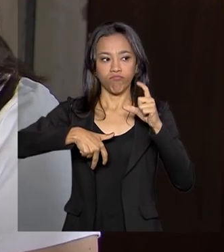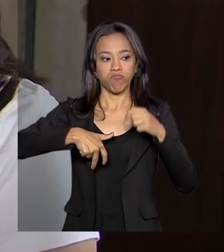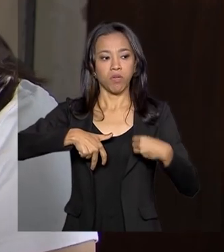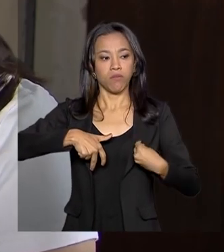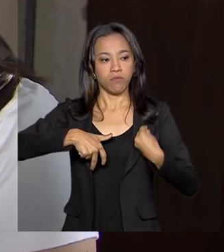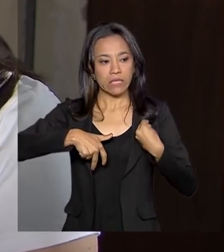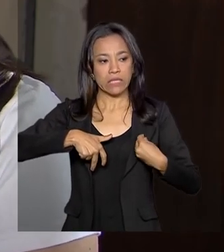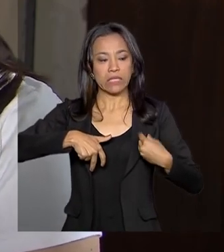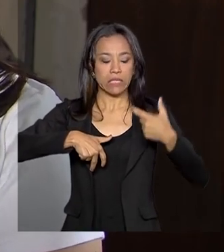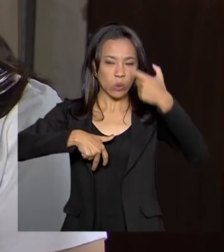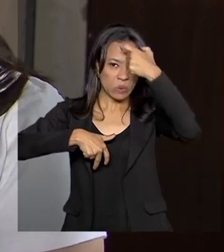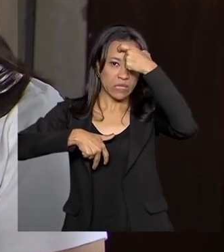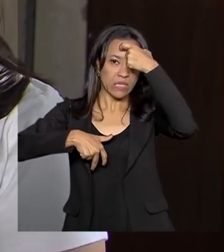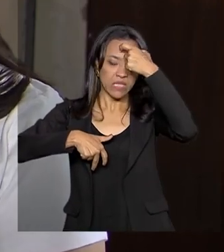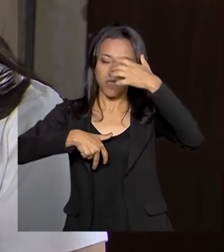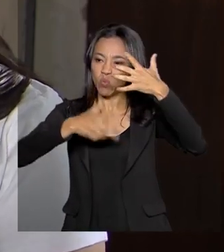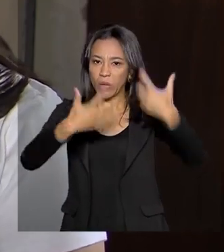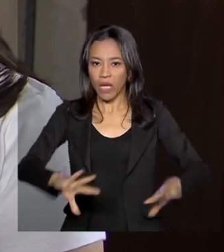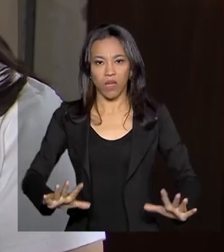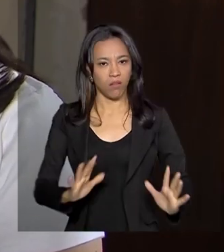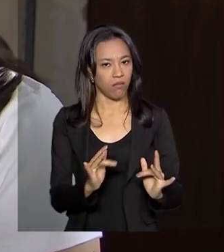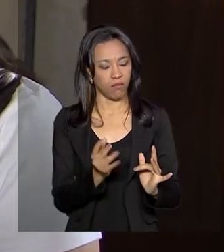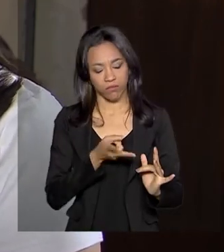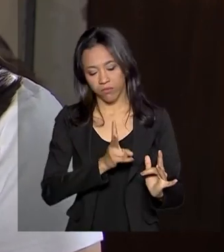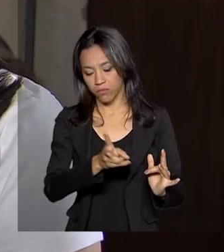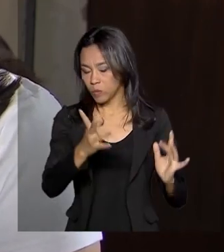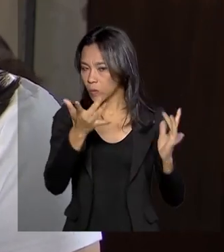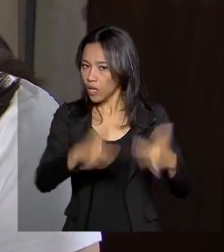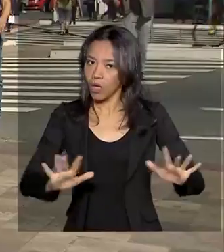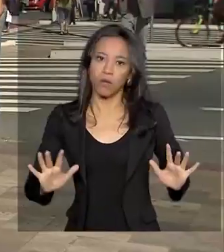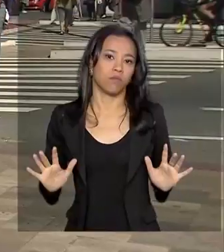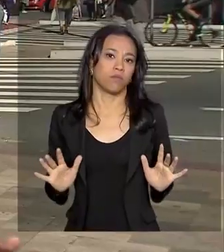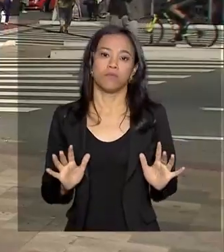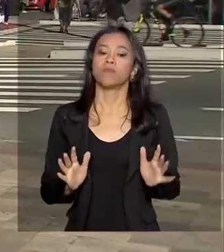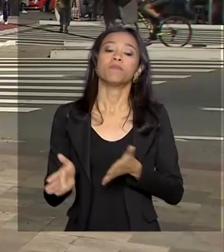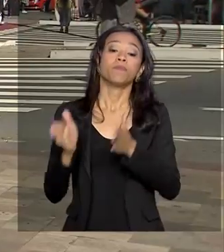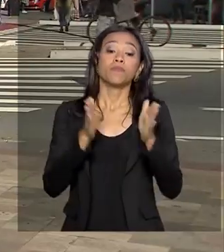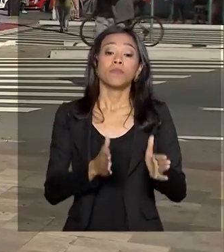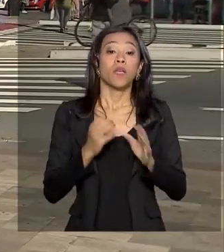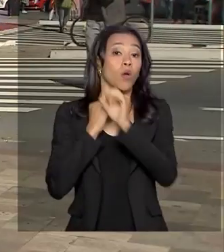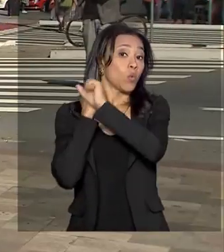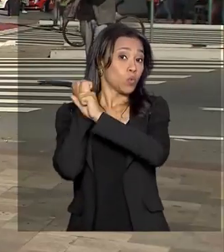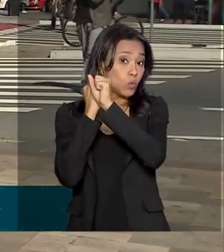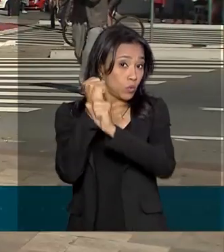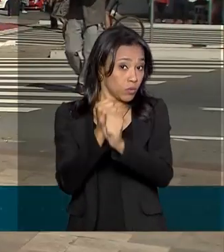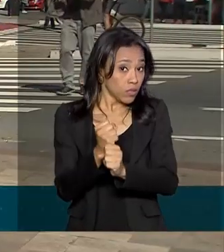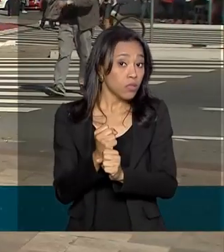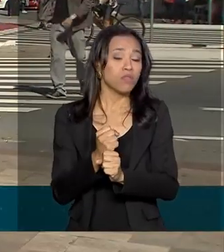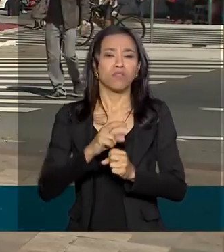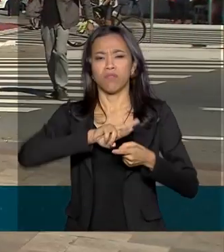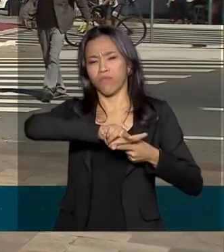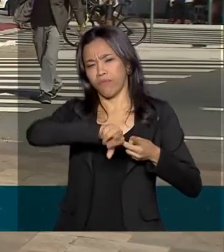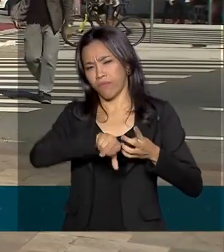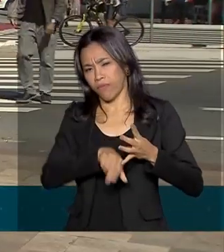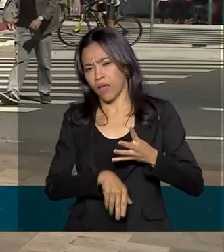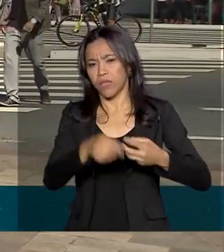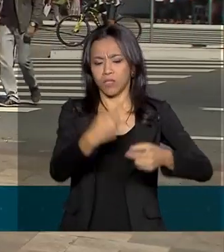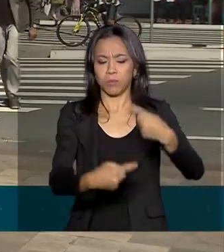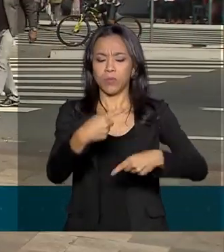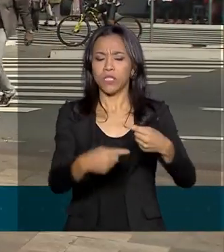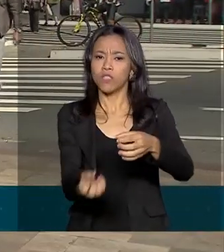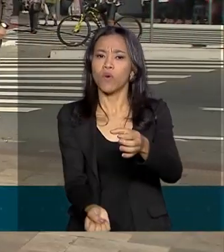levantei e eu falei não quero mais e não quero mais e não quis mais ele. Ao longo dos últimos anos, diversas políticas públicas foram